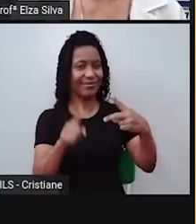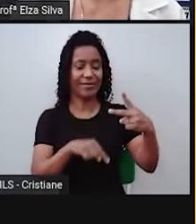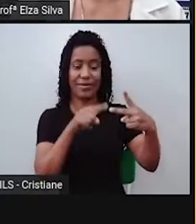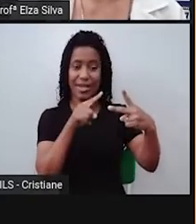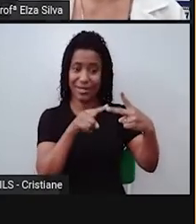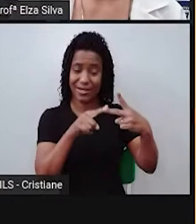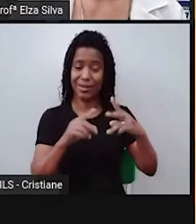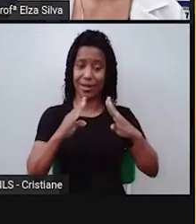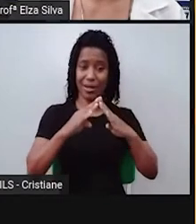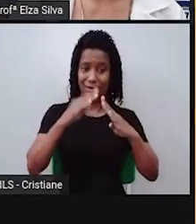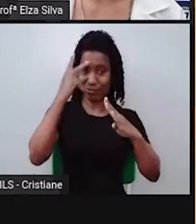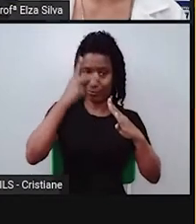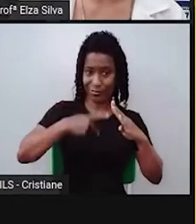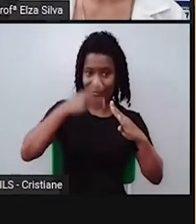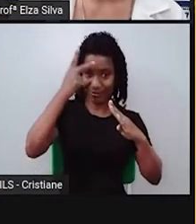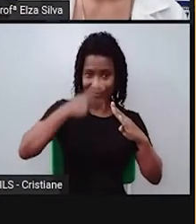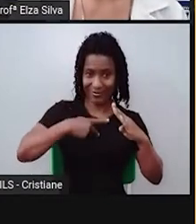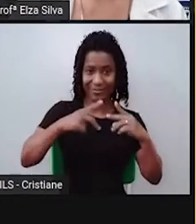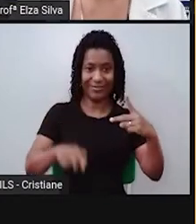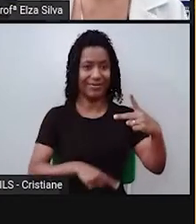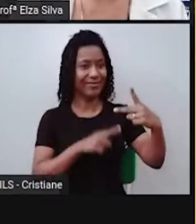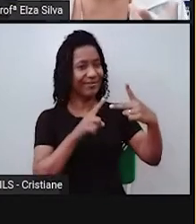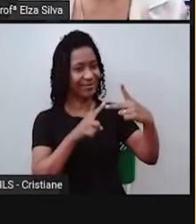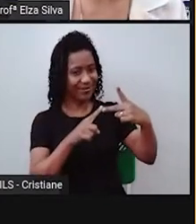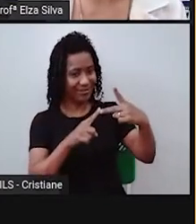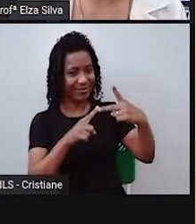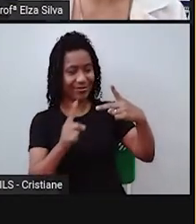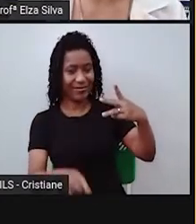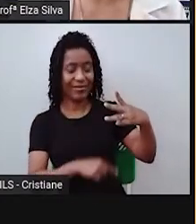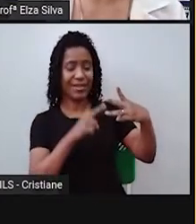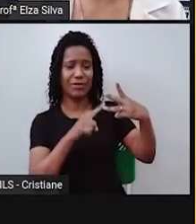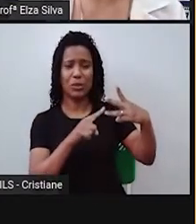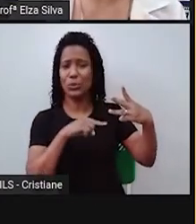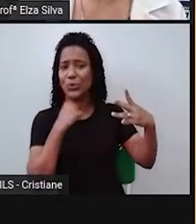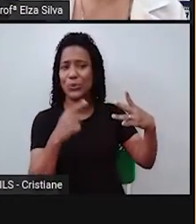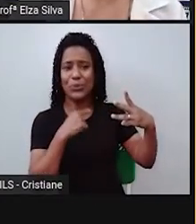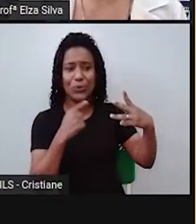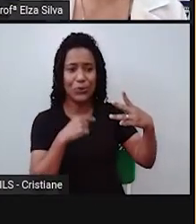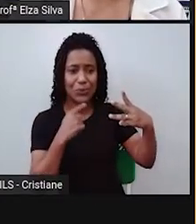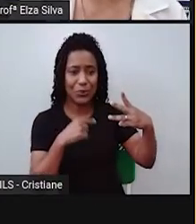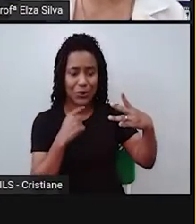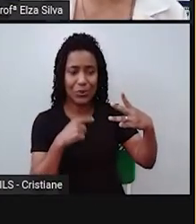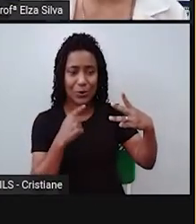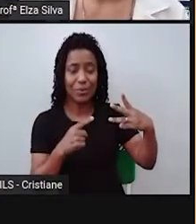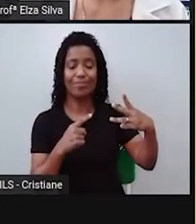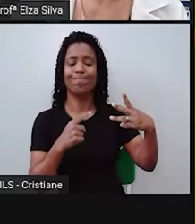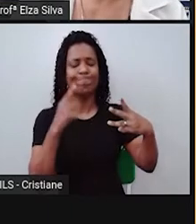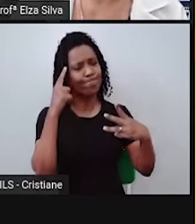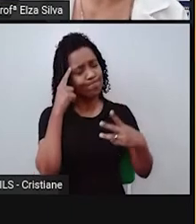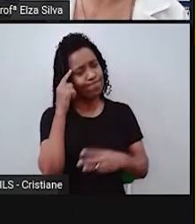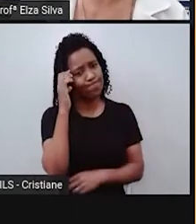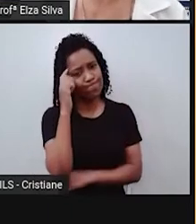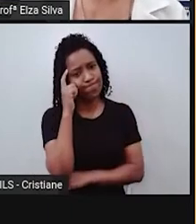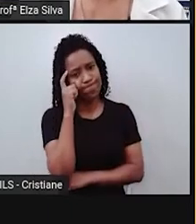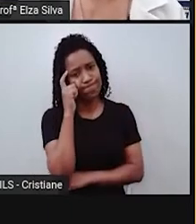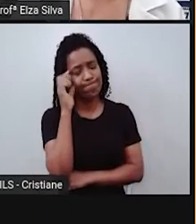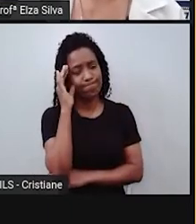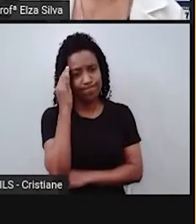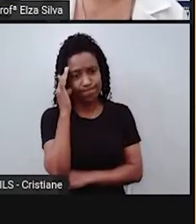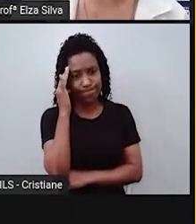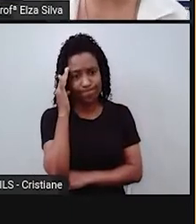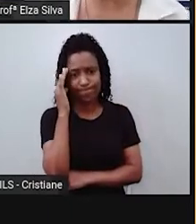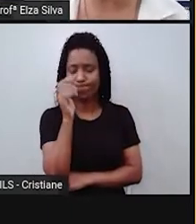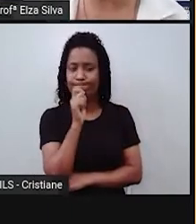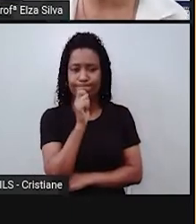for de casa, how do you work? E aquelas doubts, aquelas dúvidas que surgem e que é muito natural do